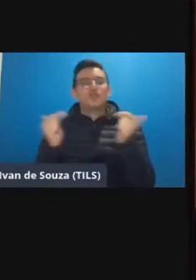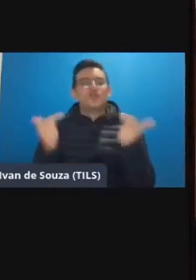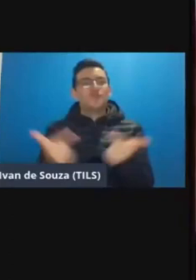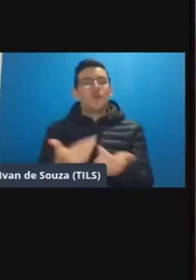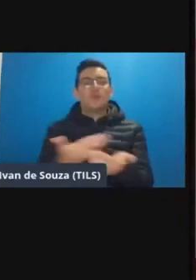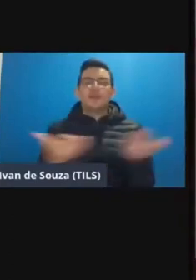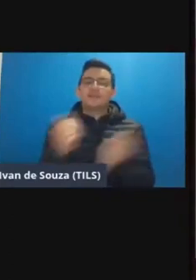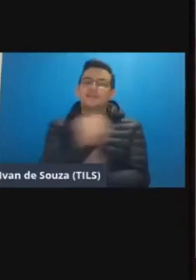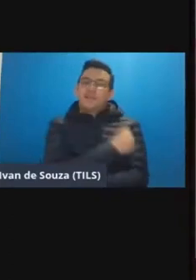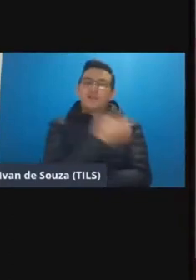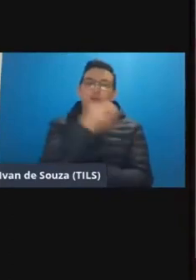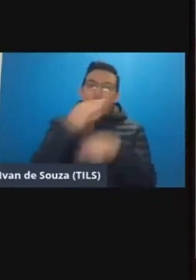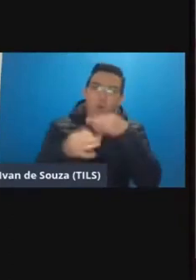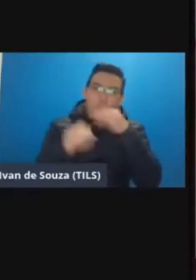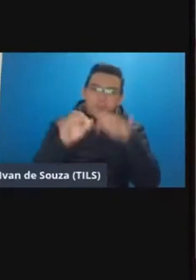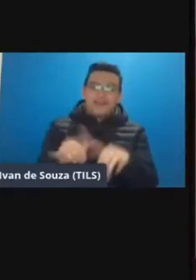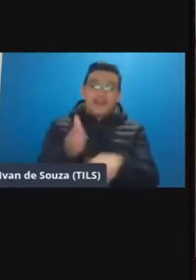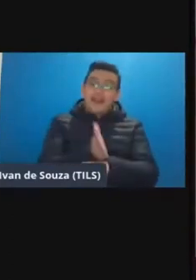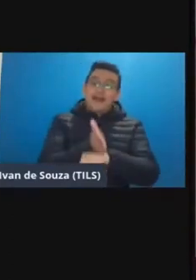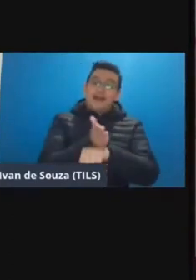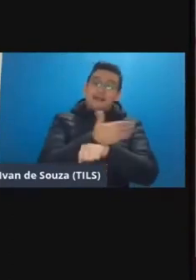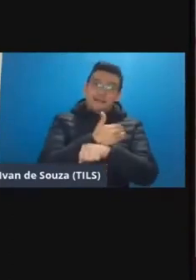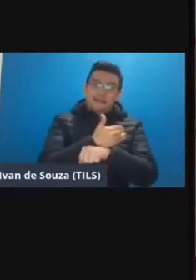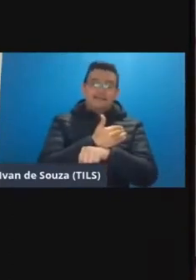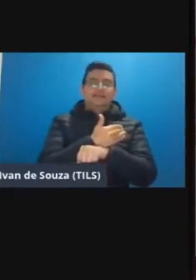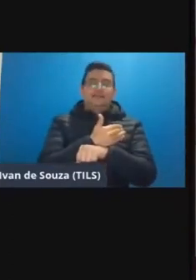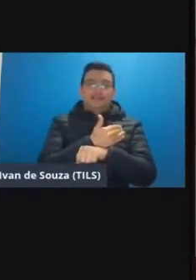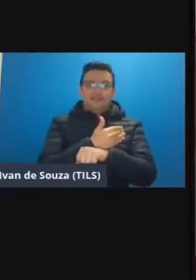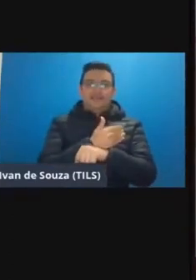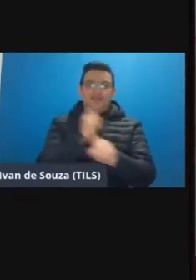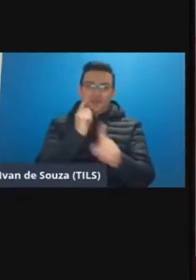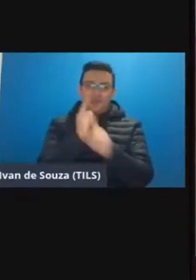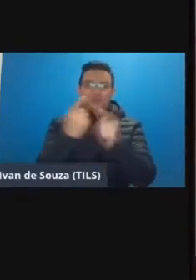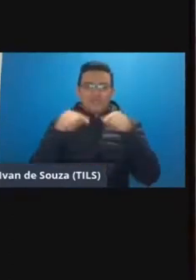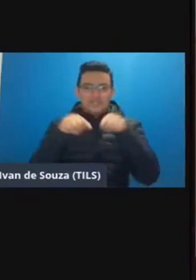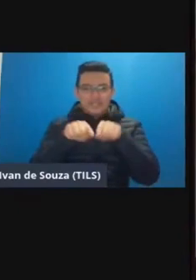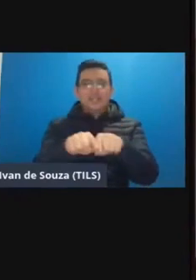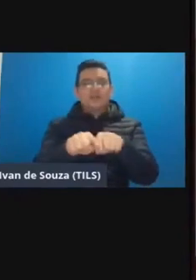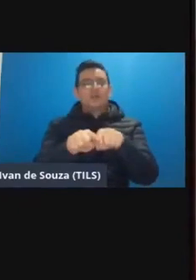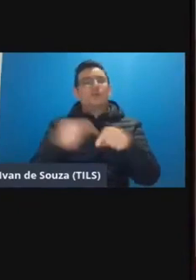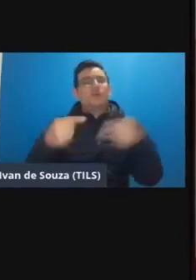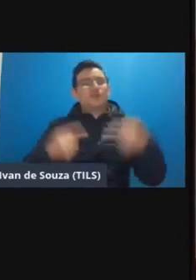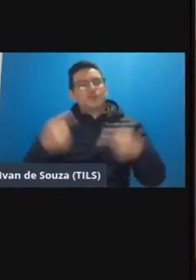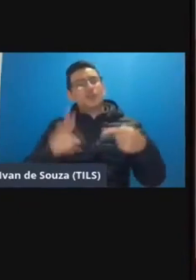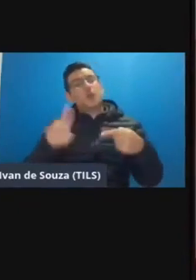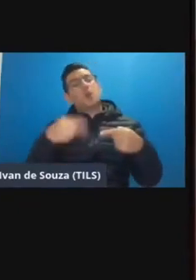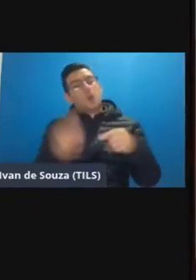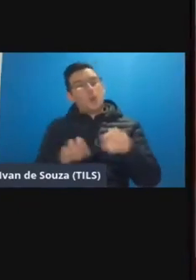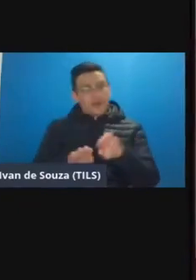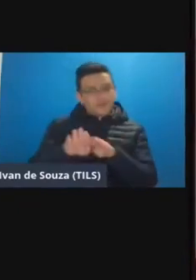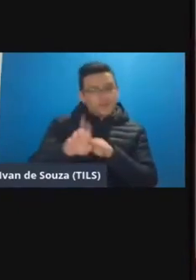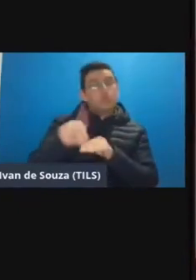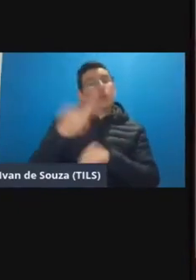comentem isso ainda antes do teu encontro síncrono é para uma discussão ou um avanço